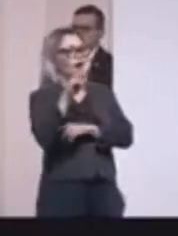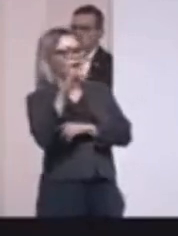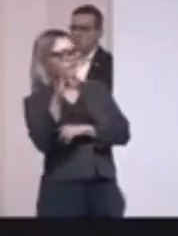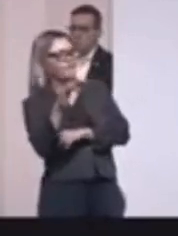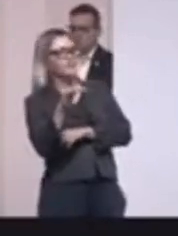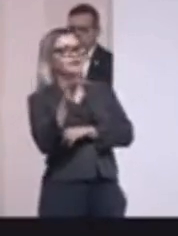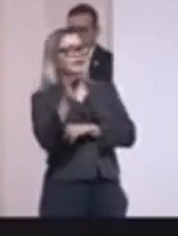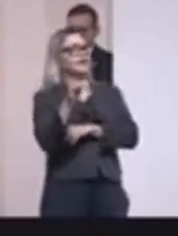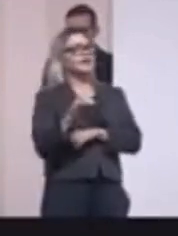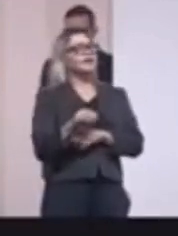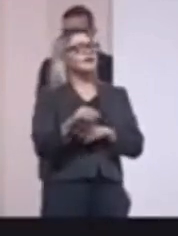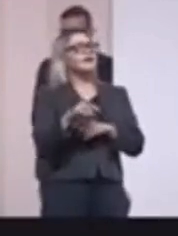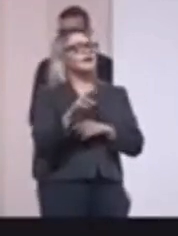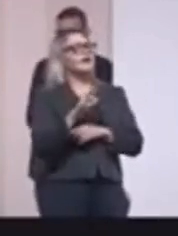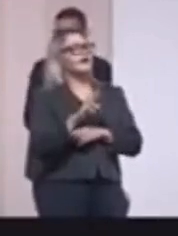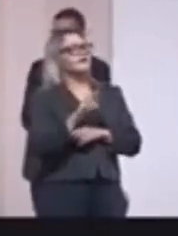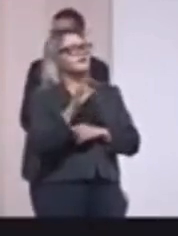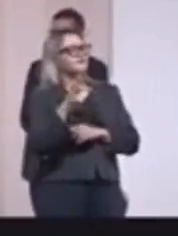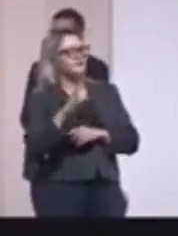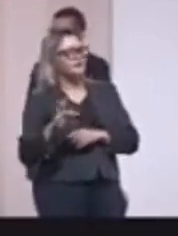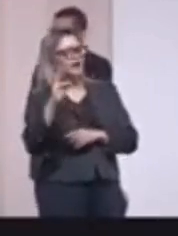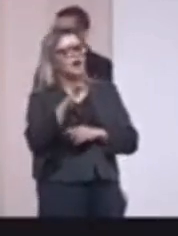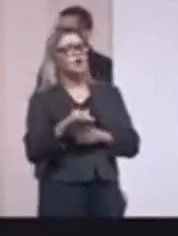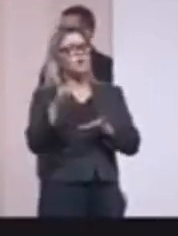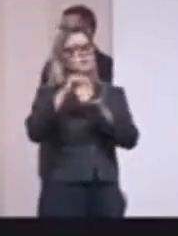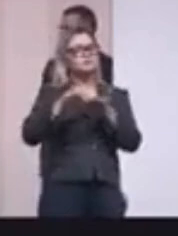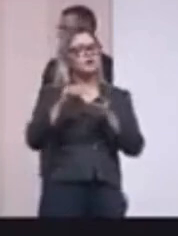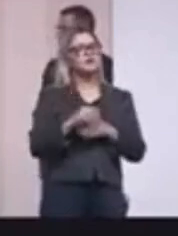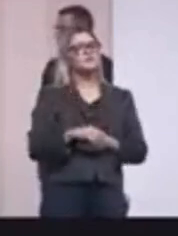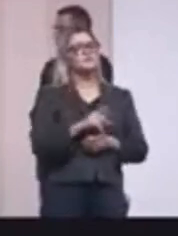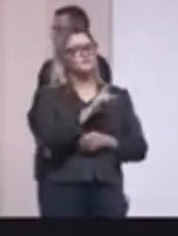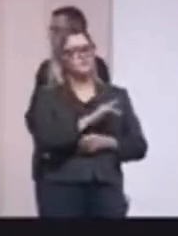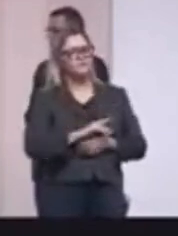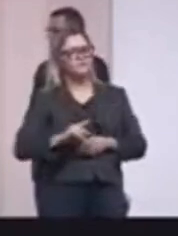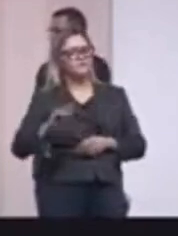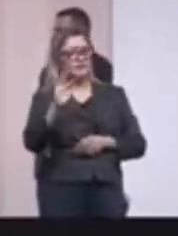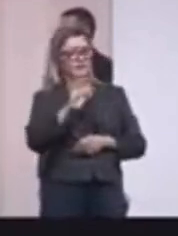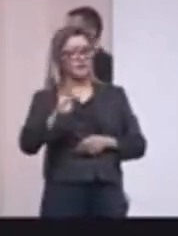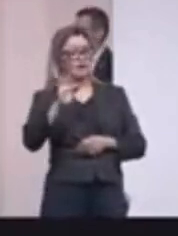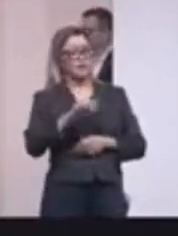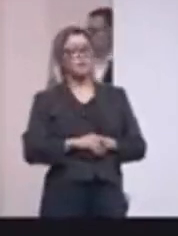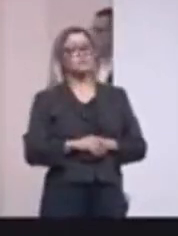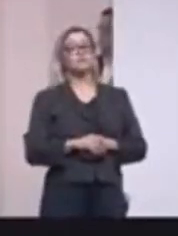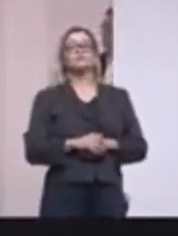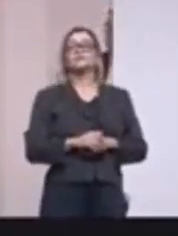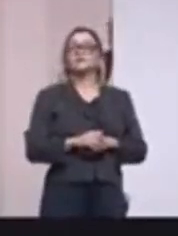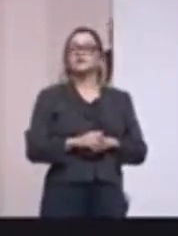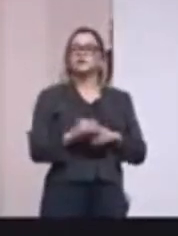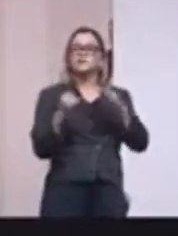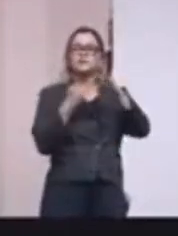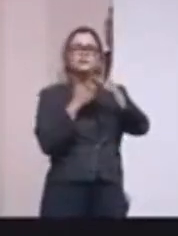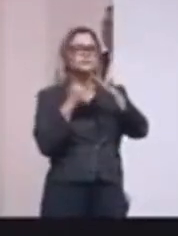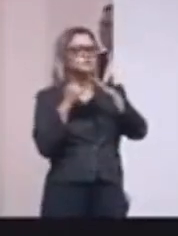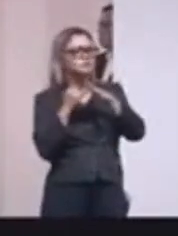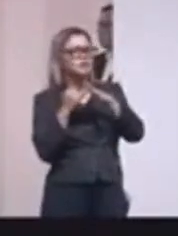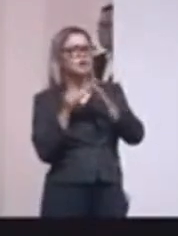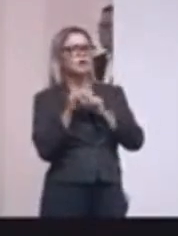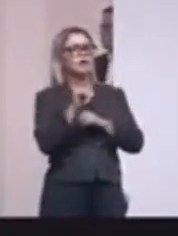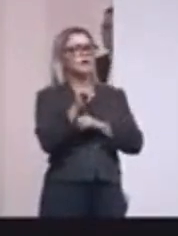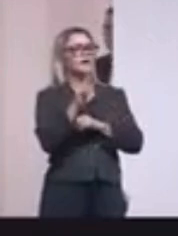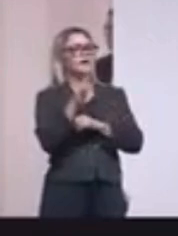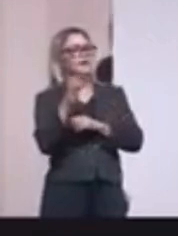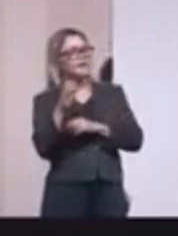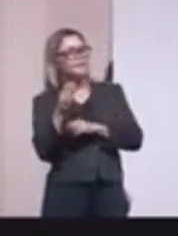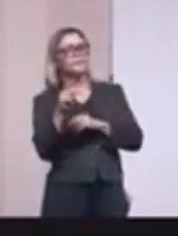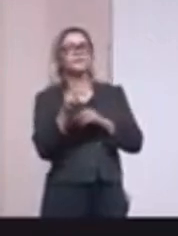Receita Federal, com o Ministério Público Federal, com o Ministério Público aqui do Estado de São Paulo, que tem uma instituição, que tem aí o GAECO, que está